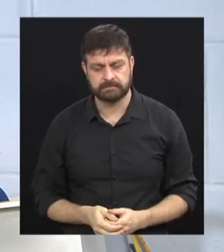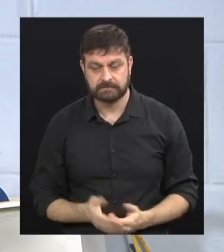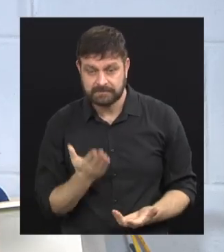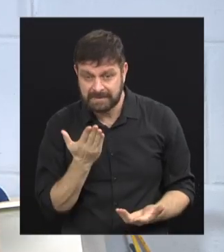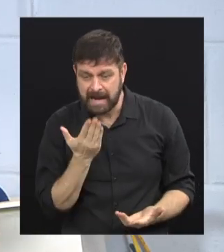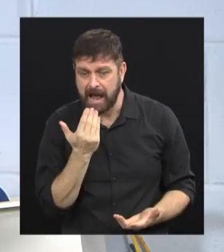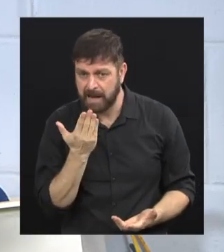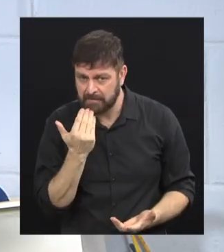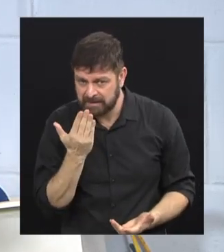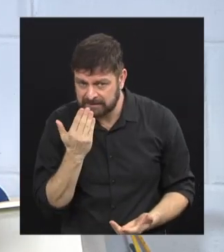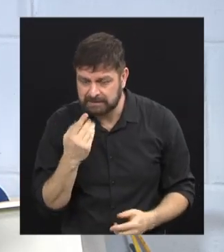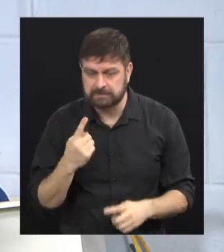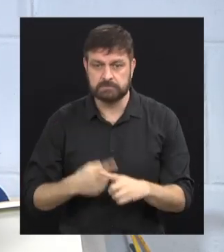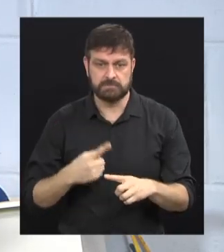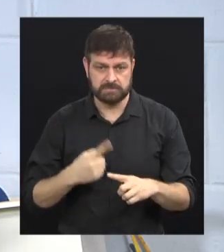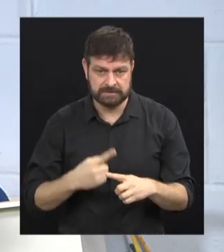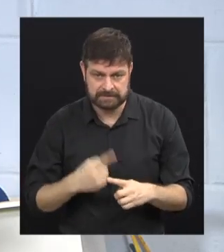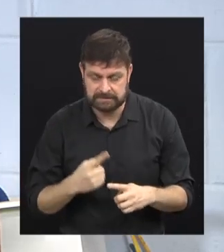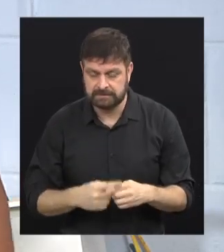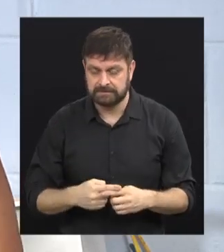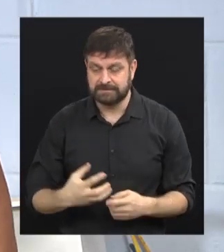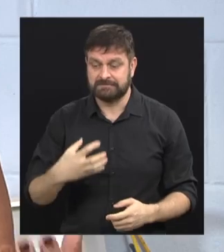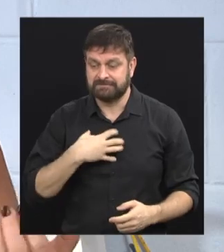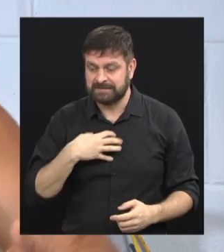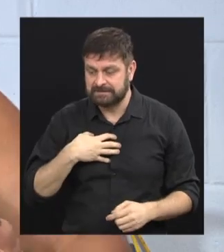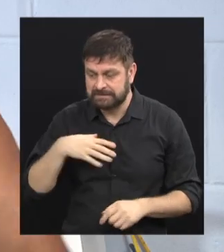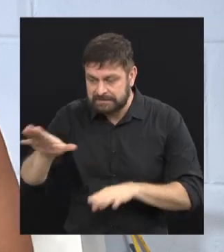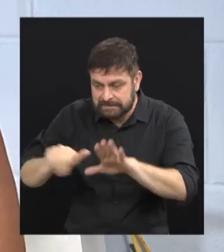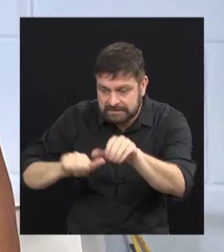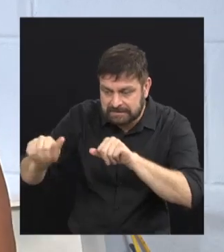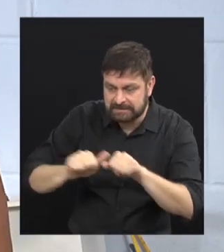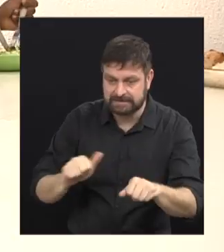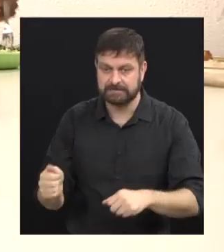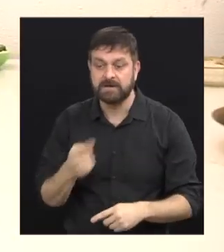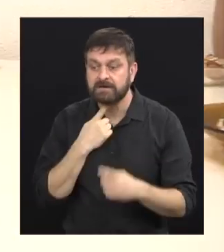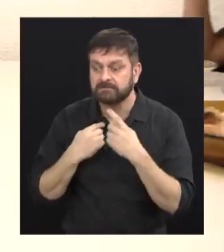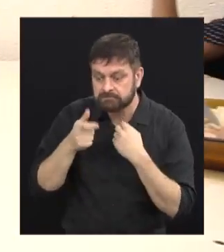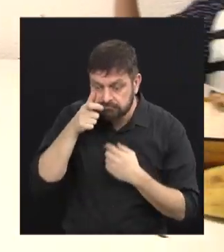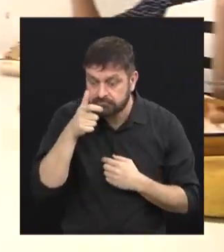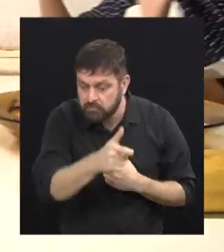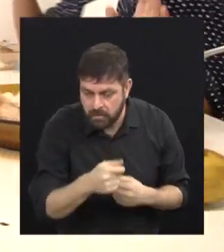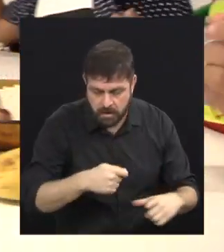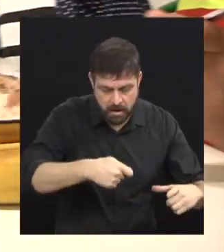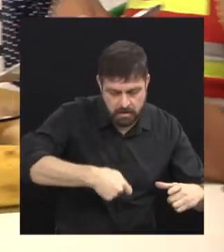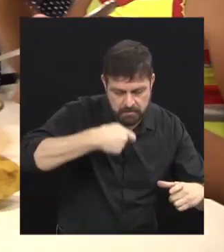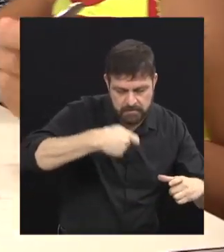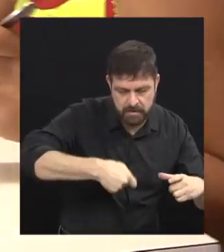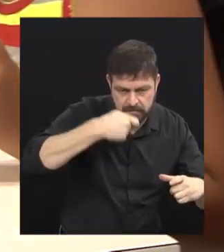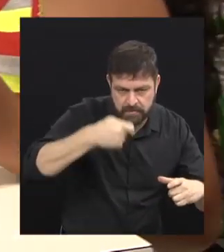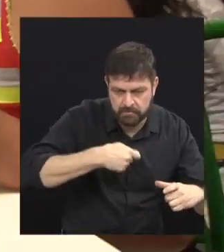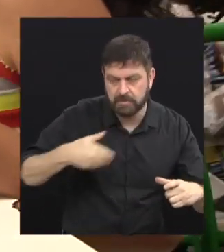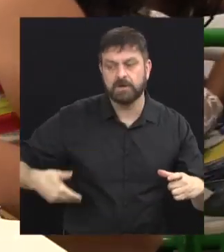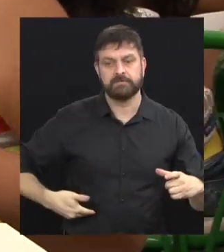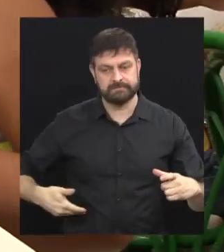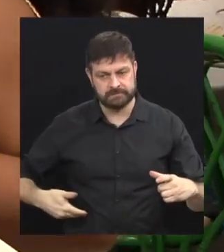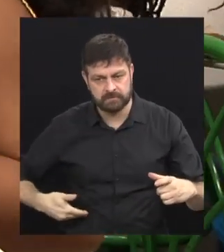muito nessa parte de alimentação, né, porque foi uma maneira de atrair as crianças, porque a alimentação era muito